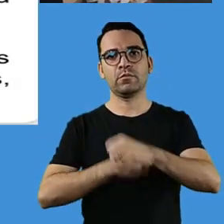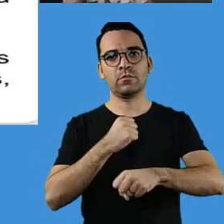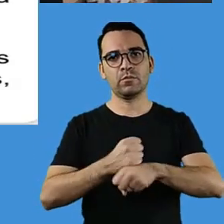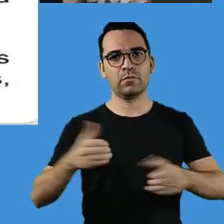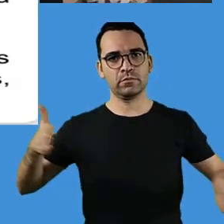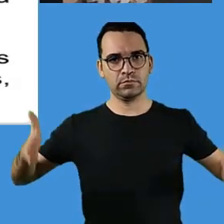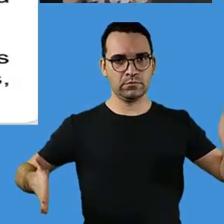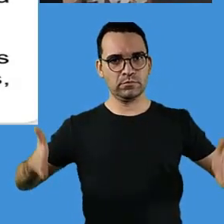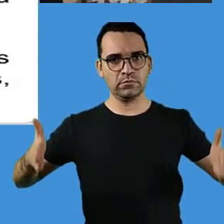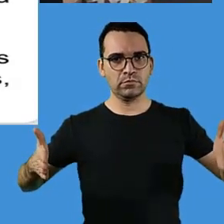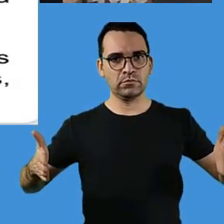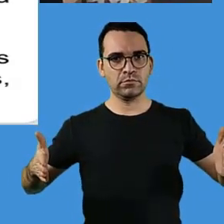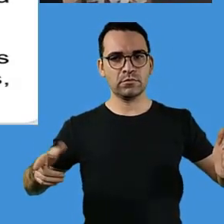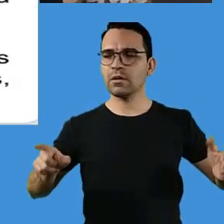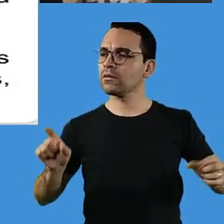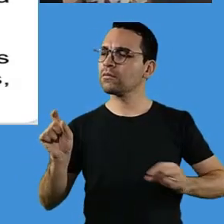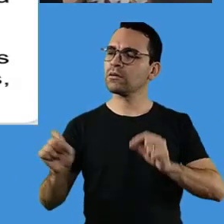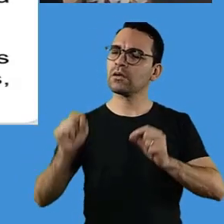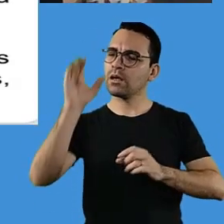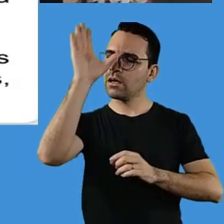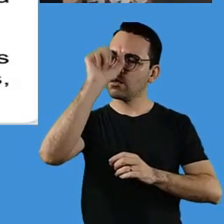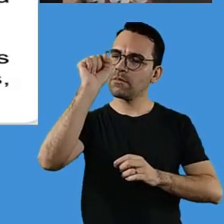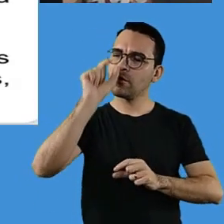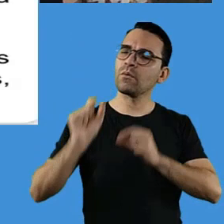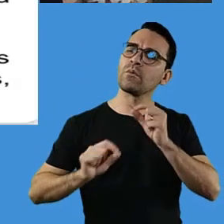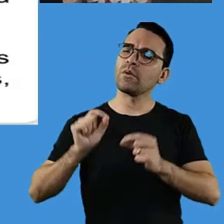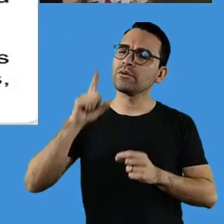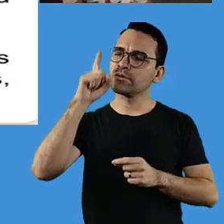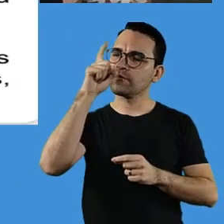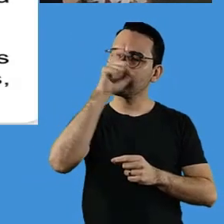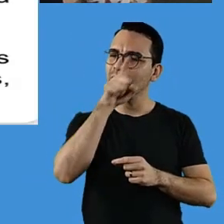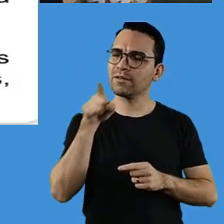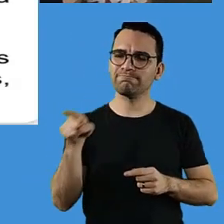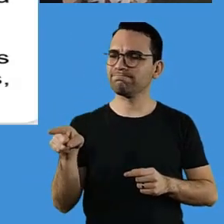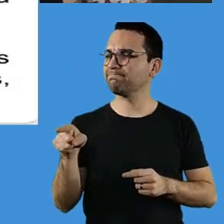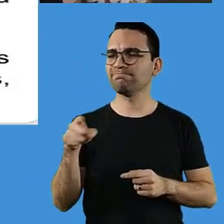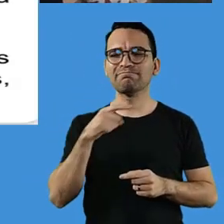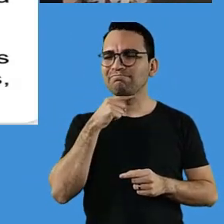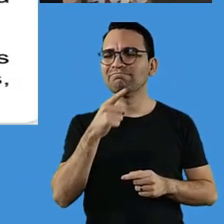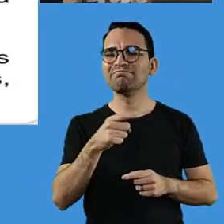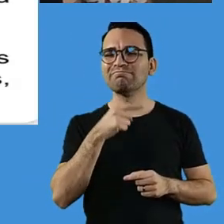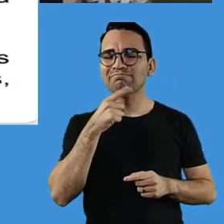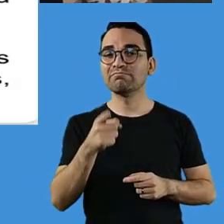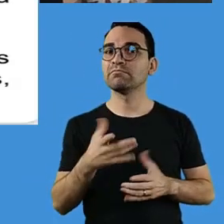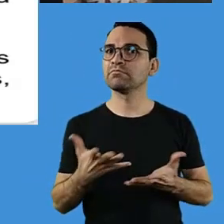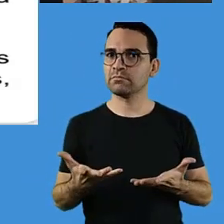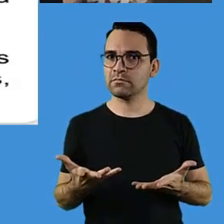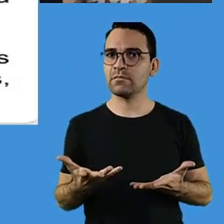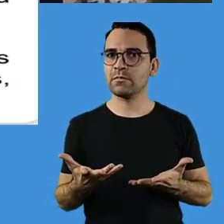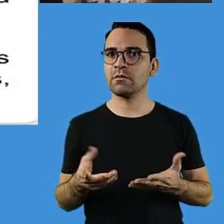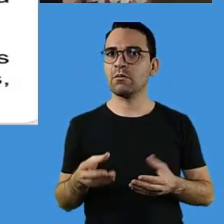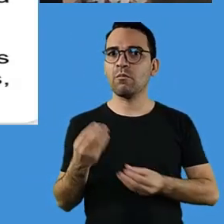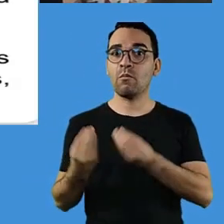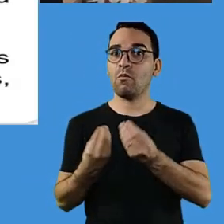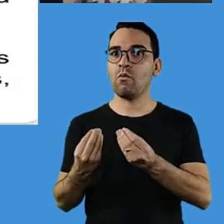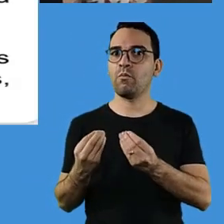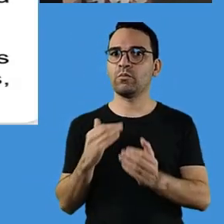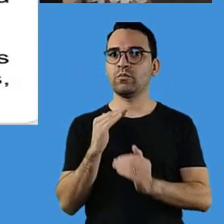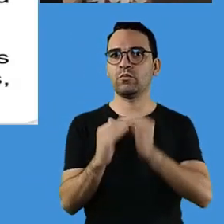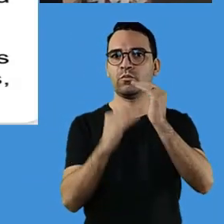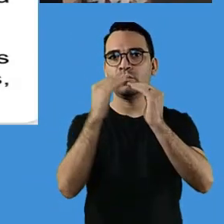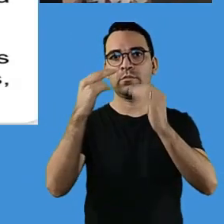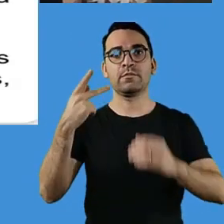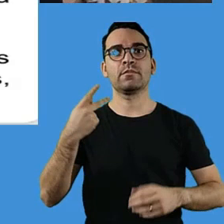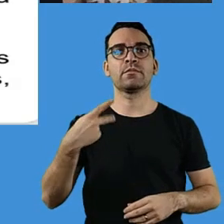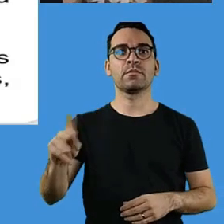do ano, o que meu aluno aprendeu ou não, quais foram as suas dificuldades e em que